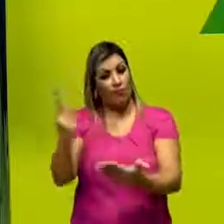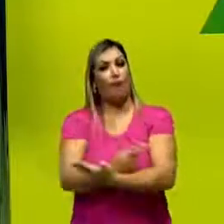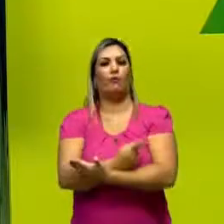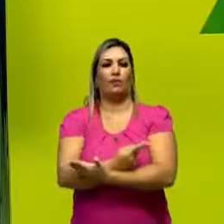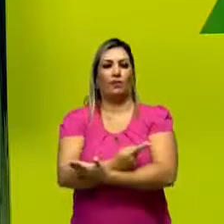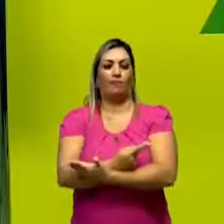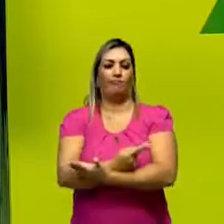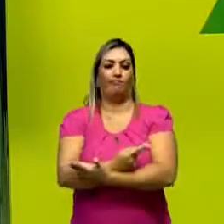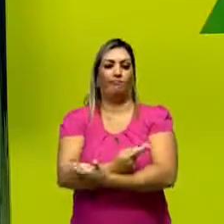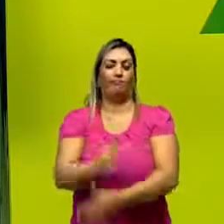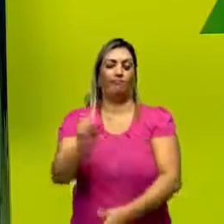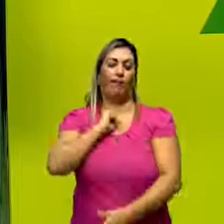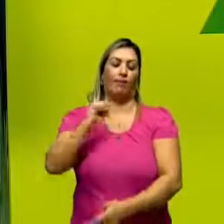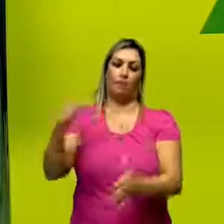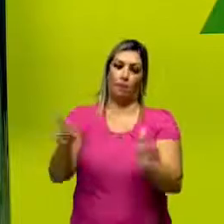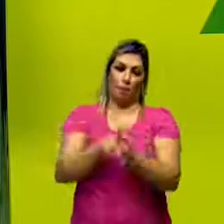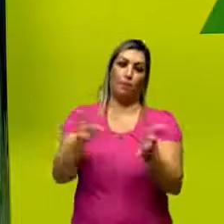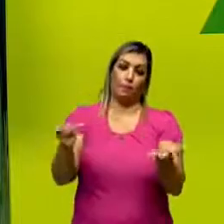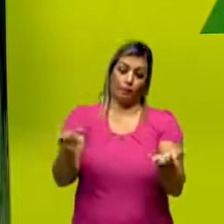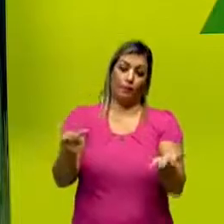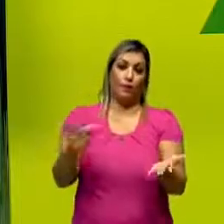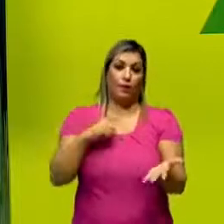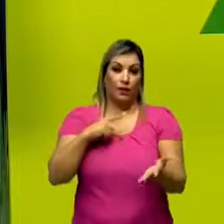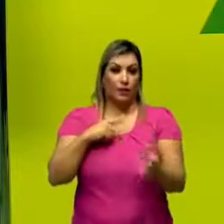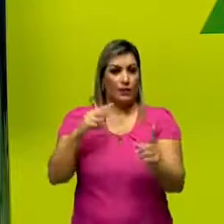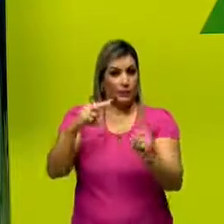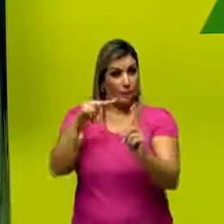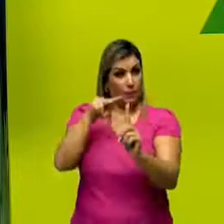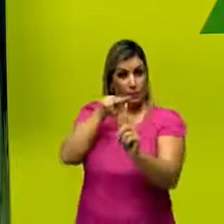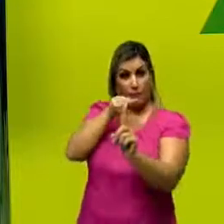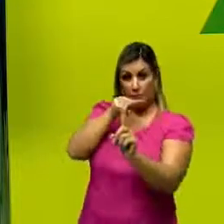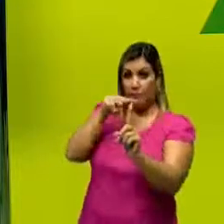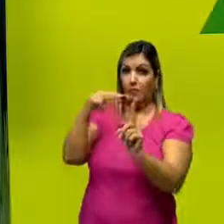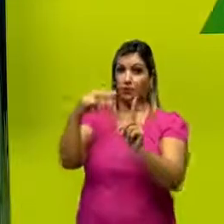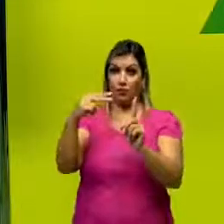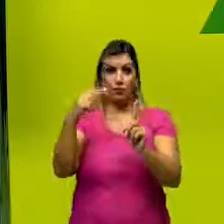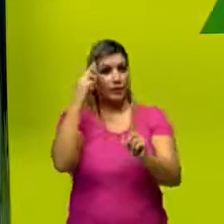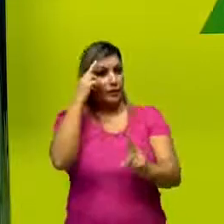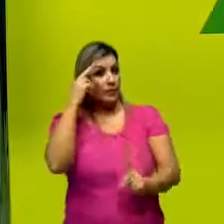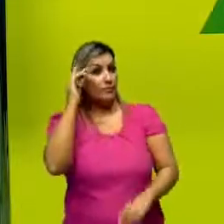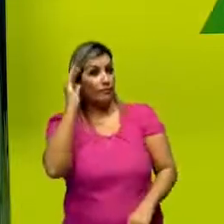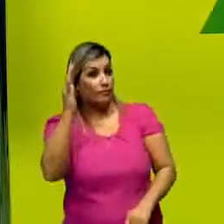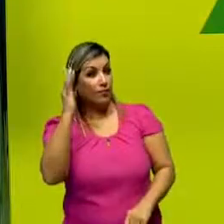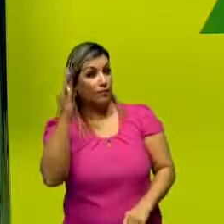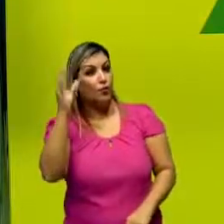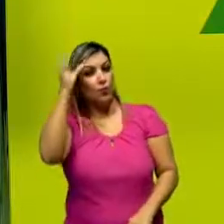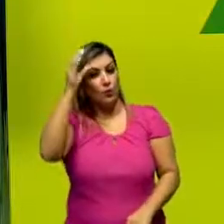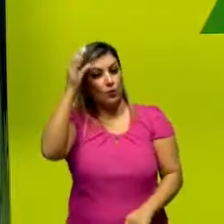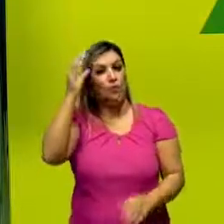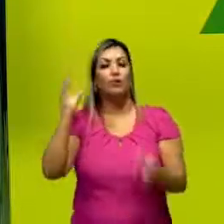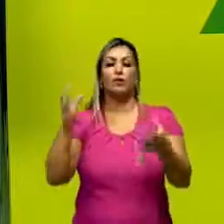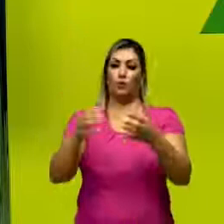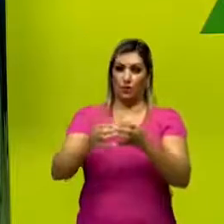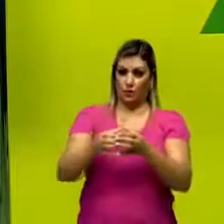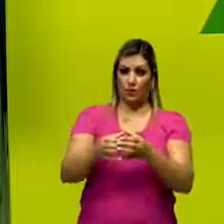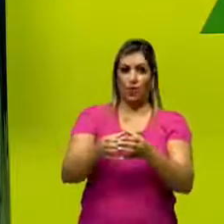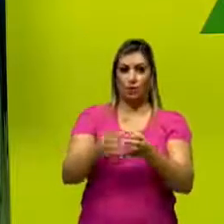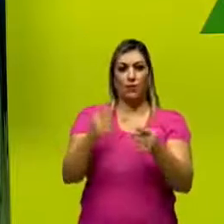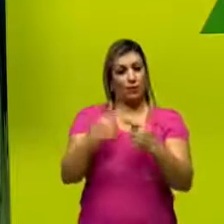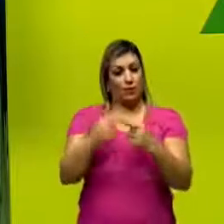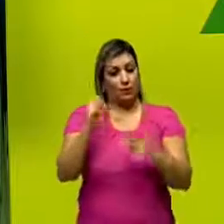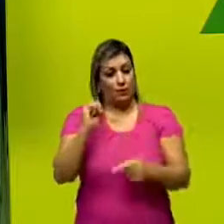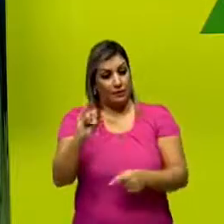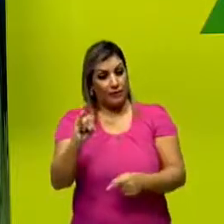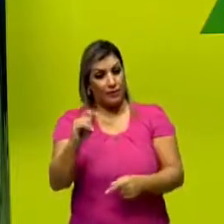aquele ato, ok? Então, é dentro dessa perspectiva que a gente tem que pensar a consciência coletiva. Porque